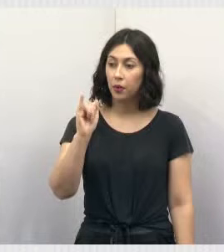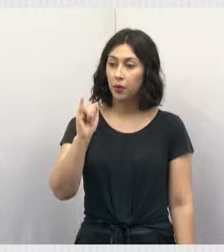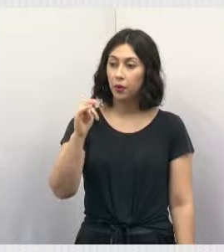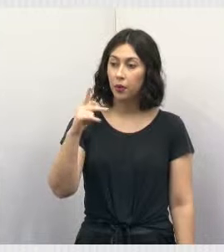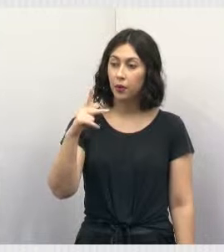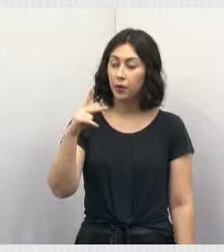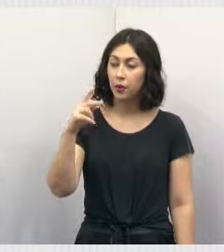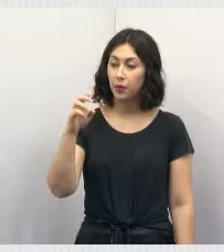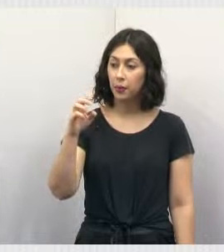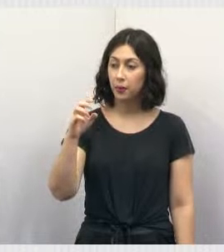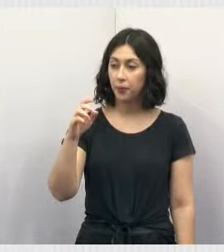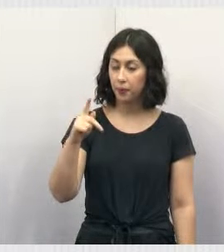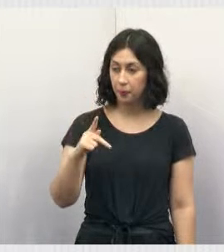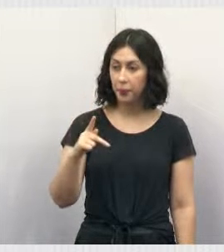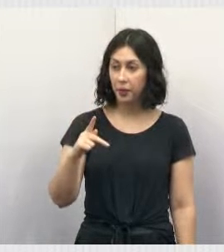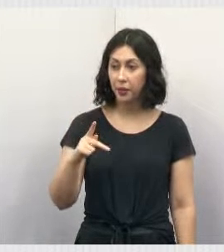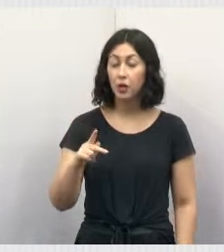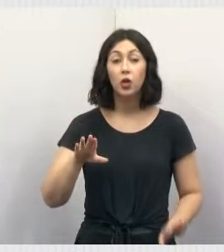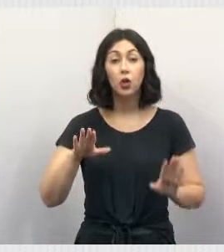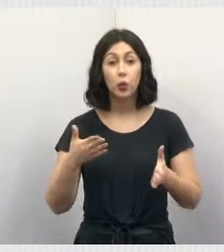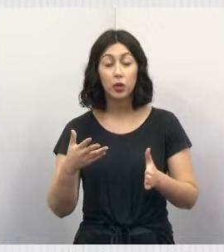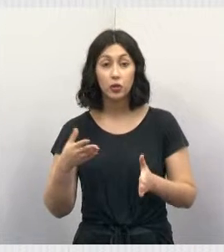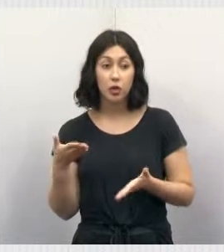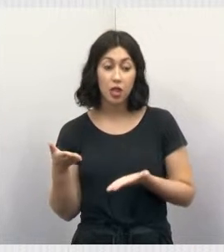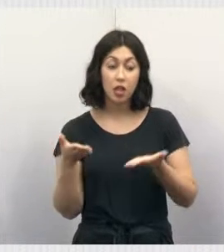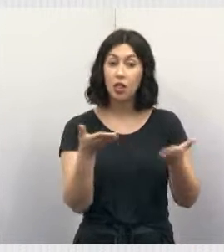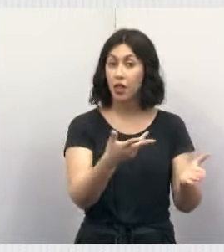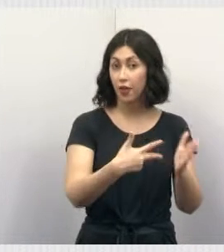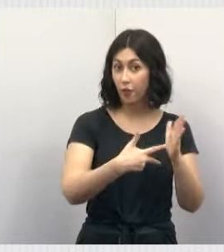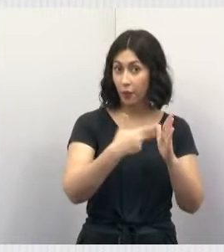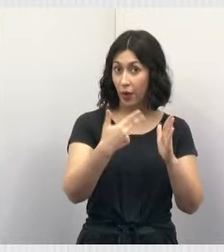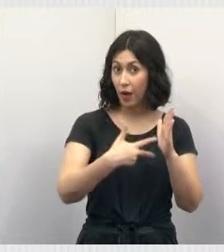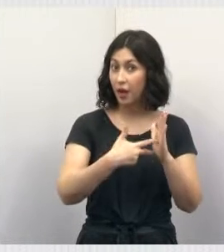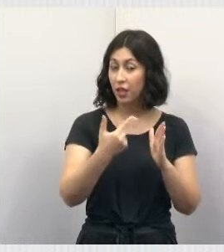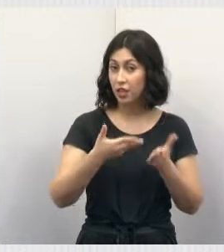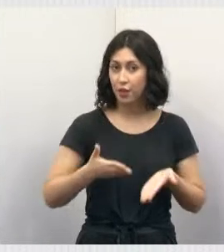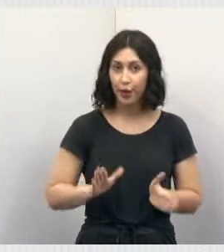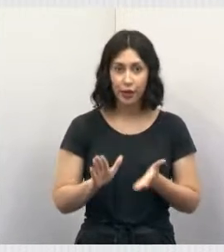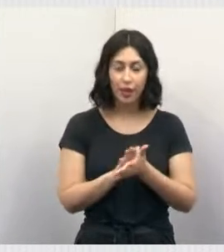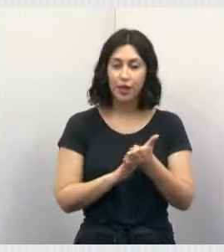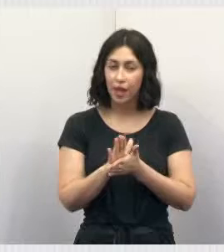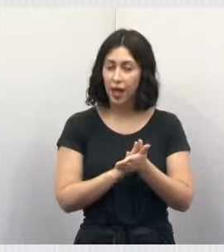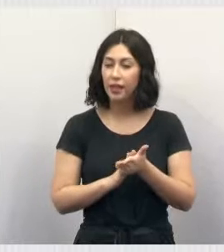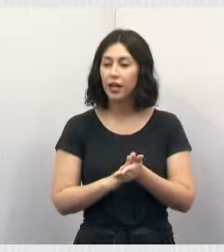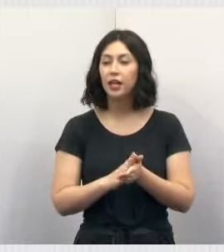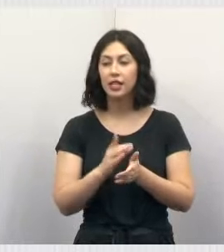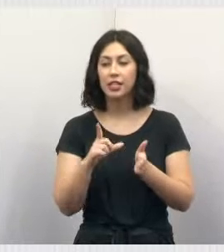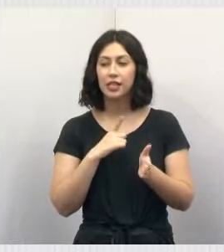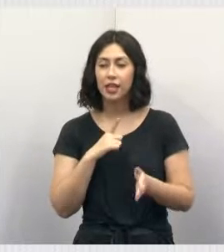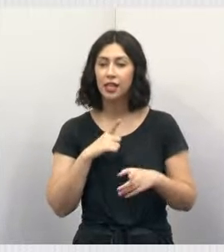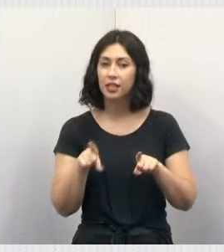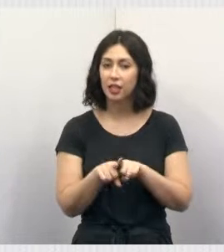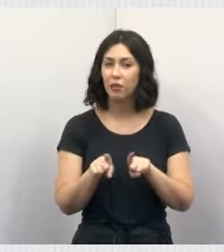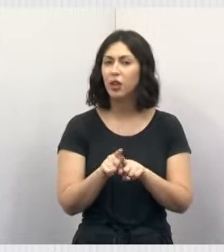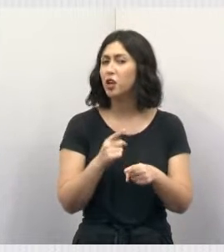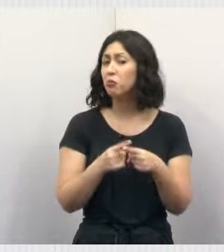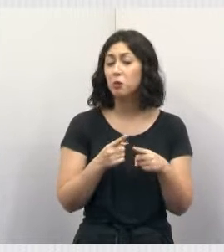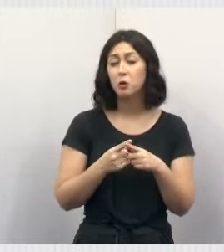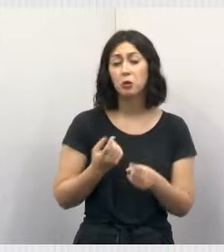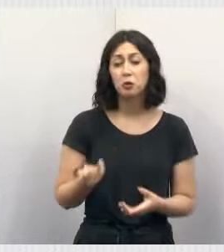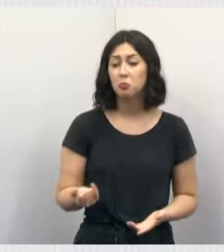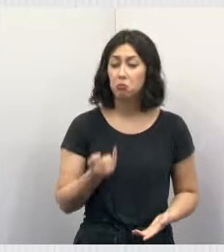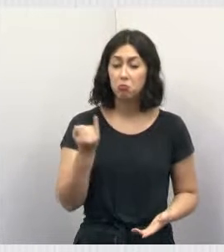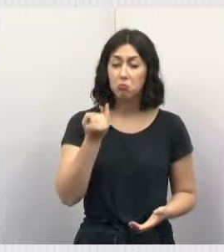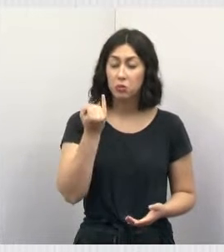para castrar gratuitamente no mutirão de castração da Prefeitura. Qual é a importância da microchipagem?